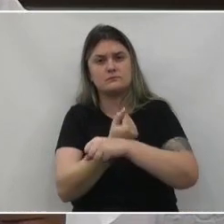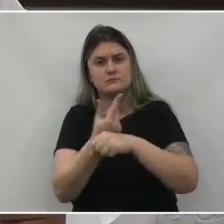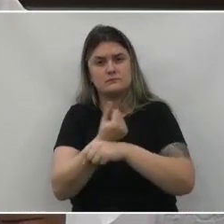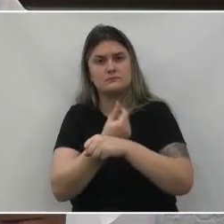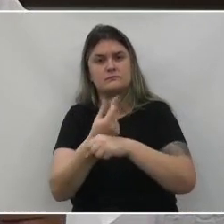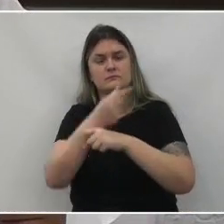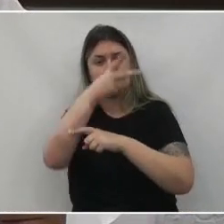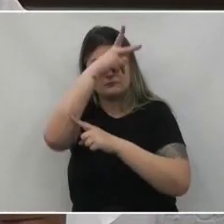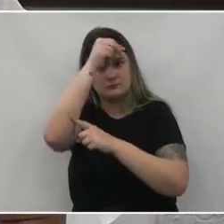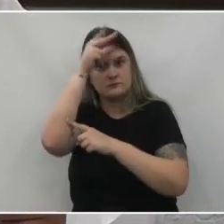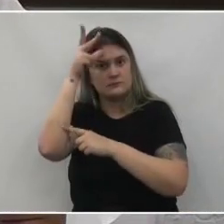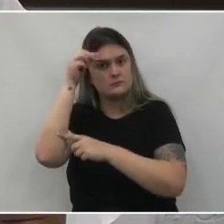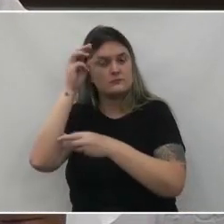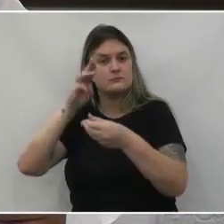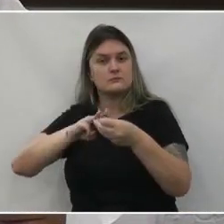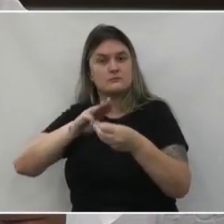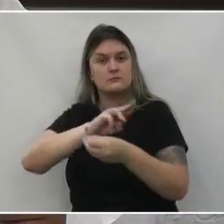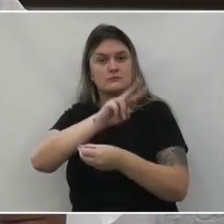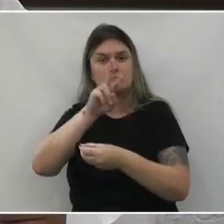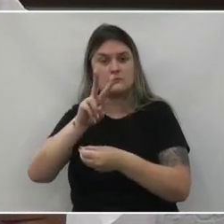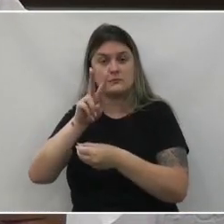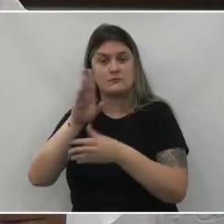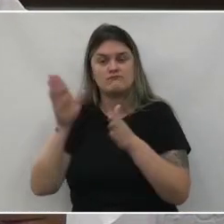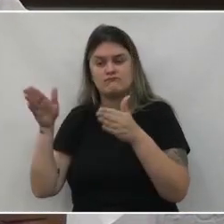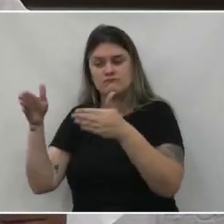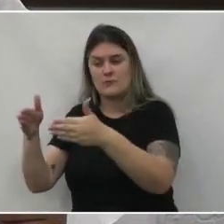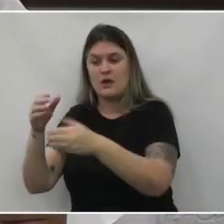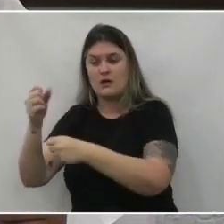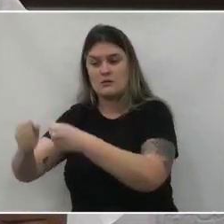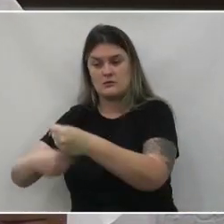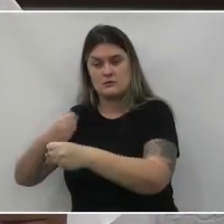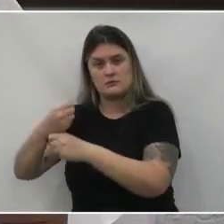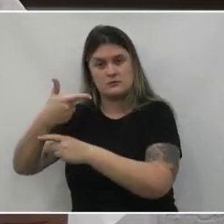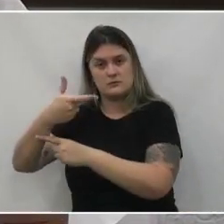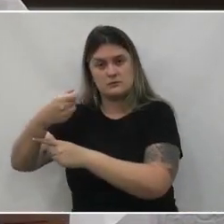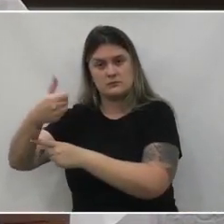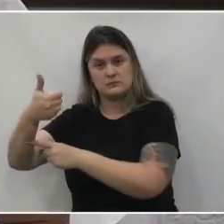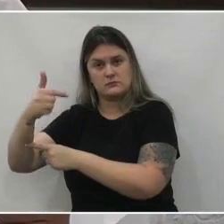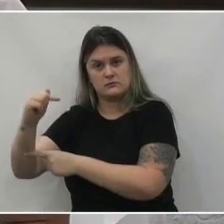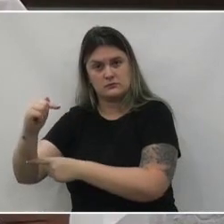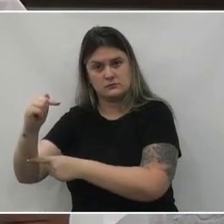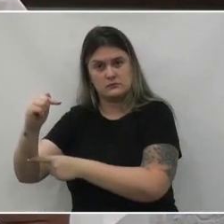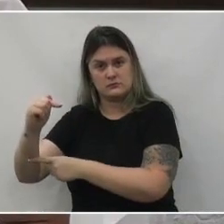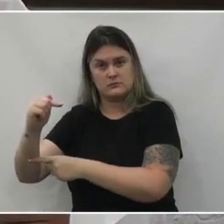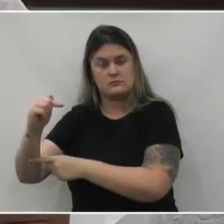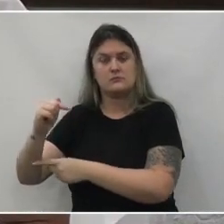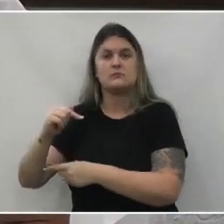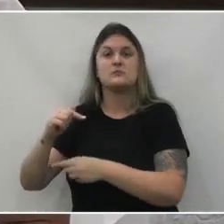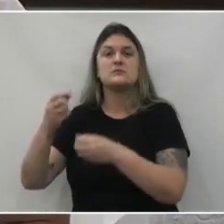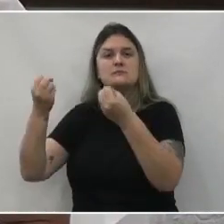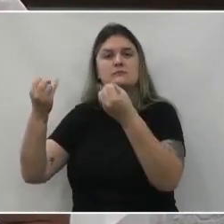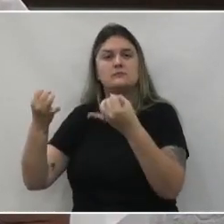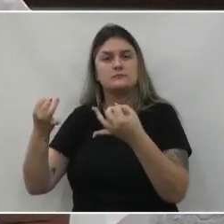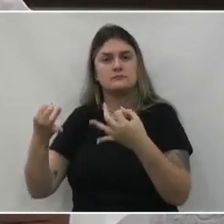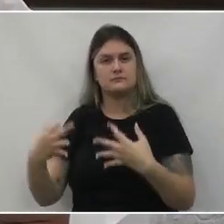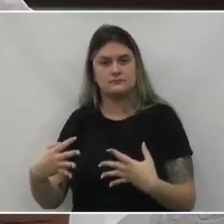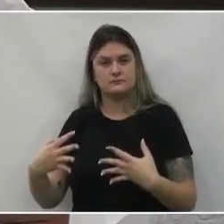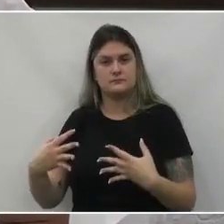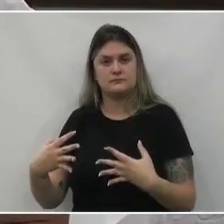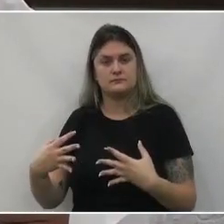executivo de união da vitória referente ao exercício de 2017 fundamentação